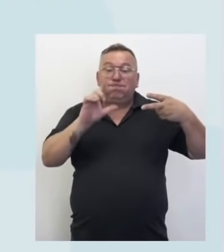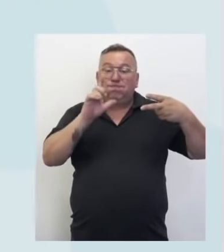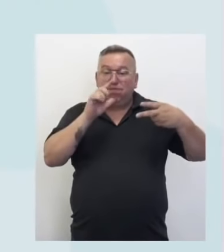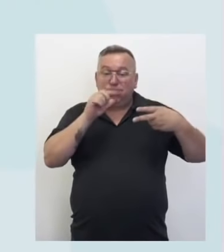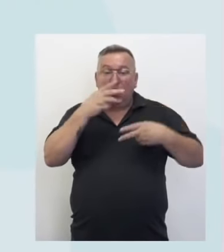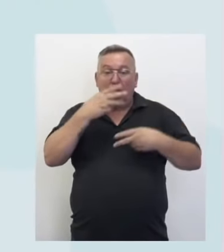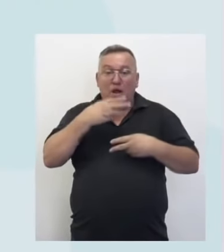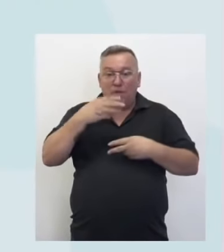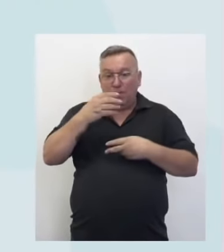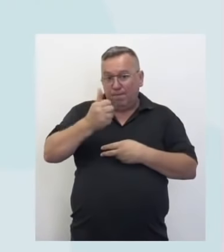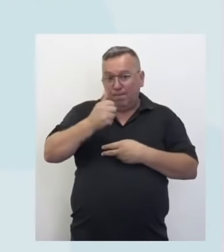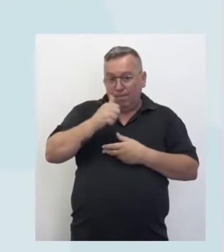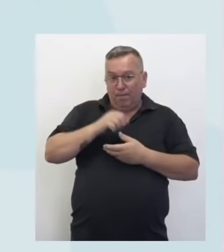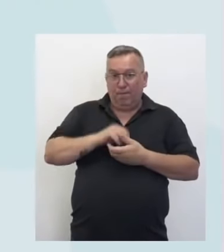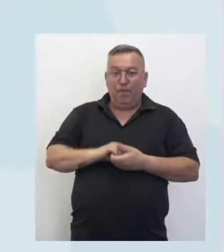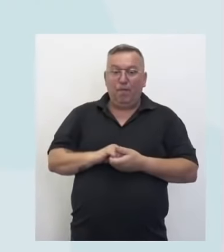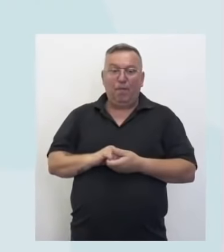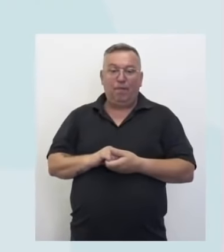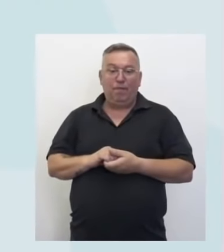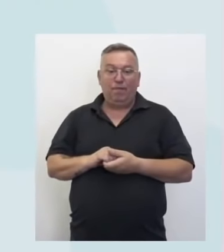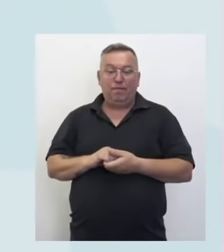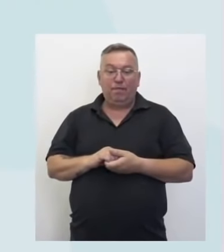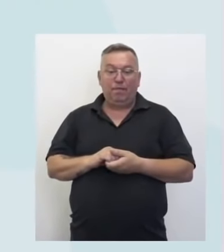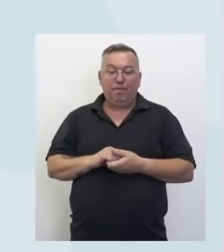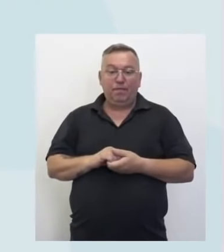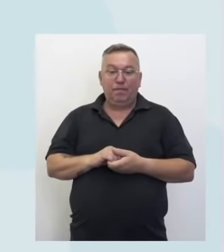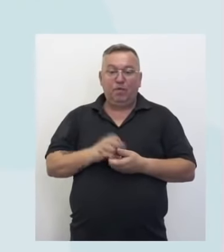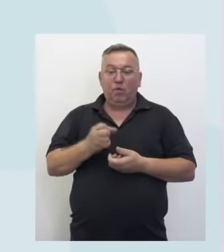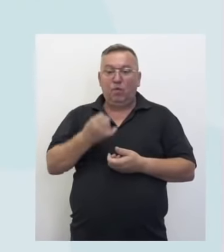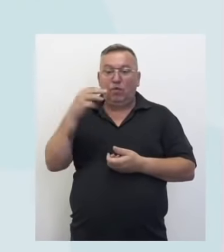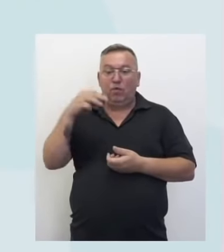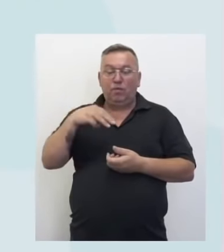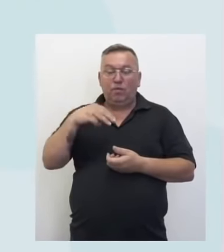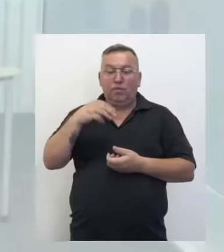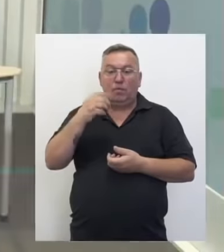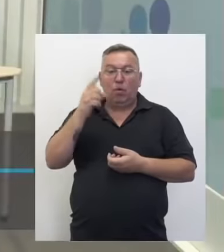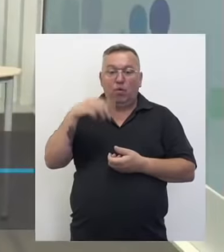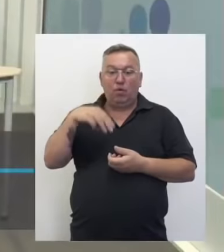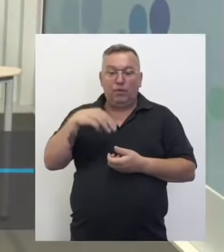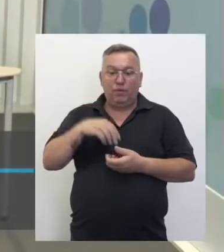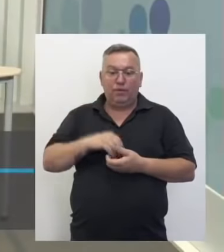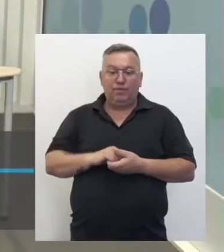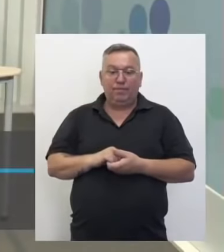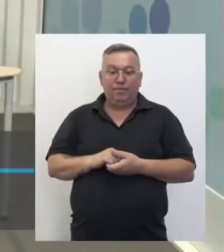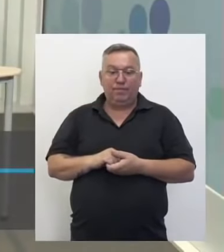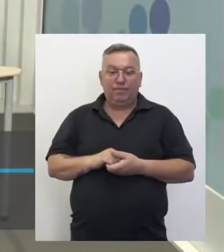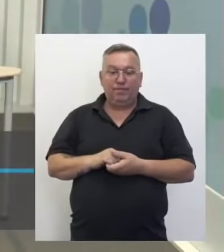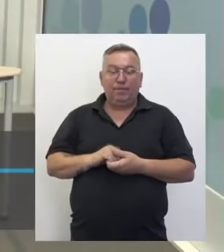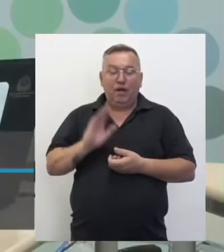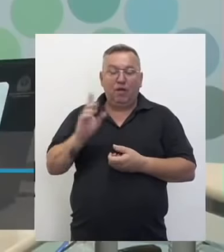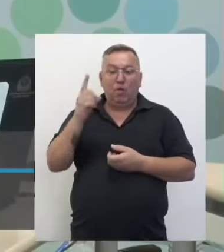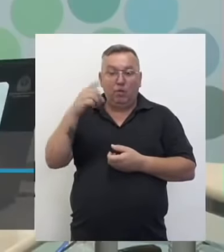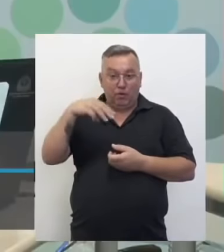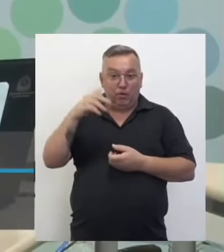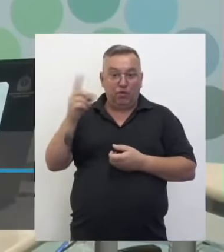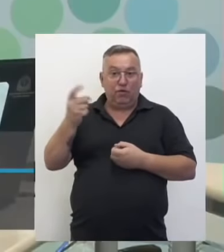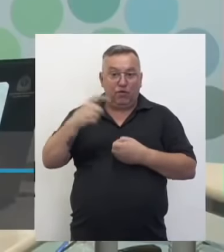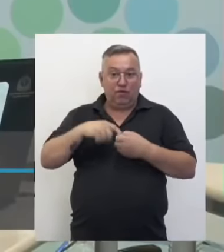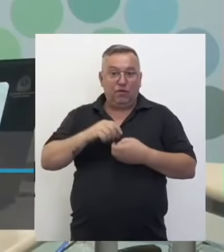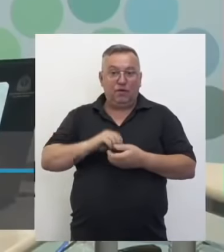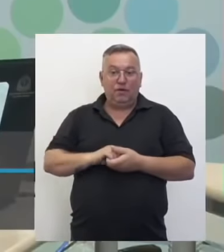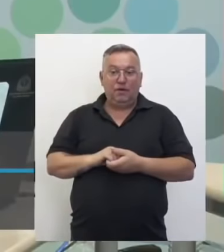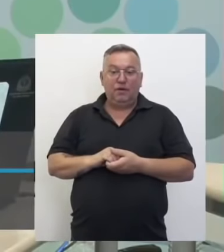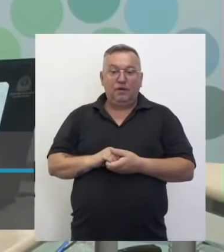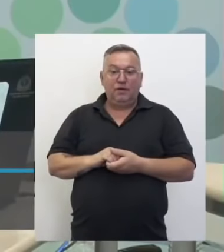disponibilidade de água doce? Quantos minutos, professor Antônio? Um minuto. Beleza, então em um minuto a gente volta.